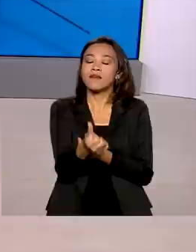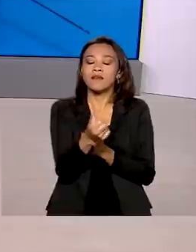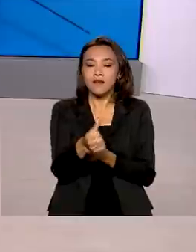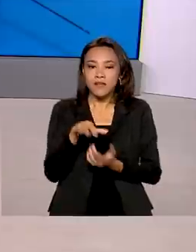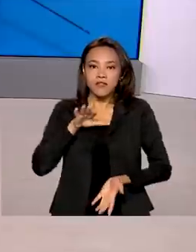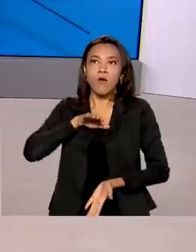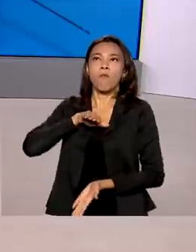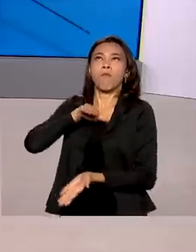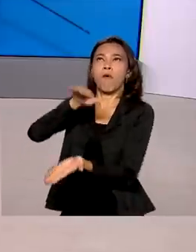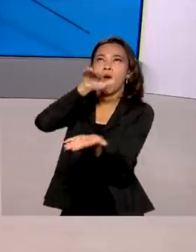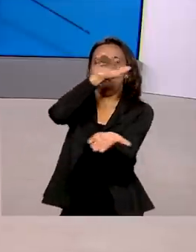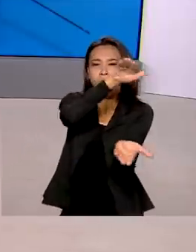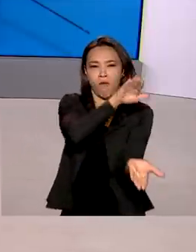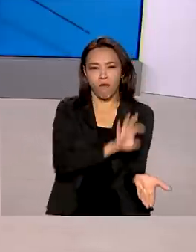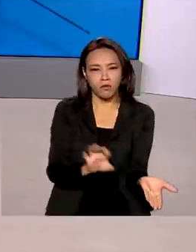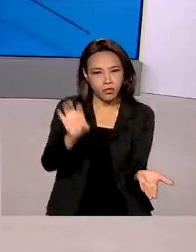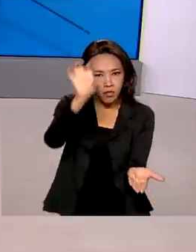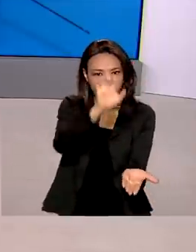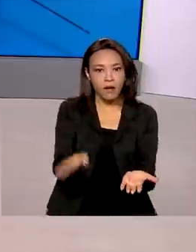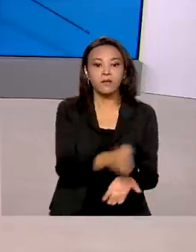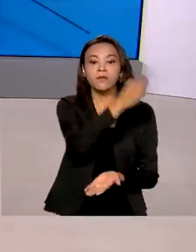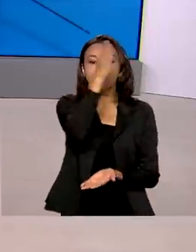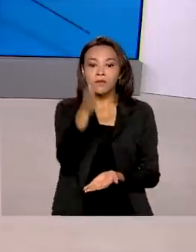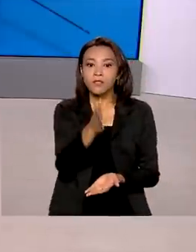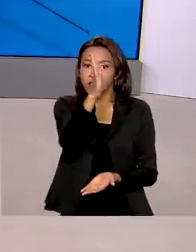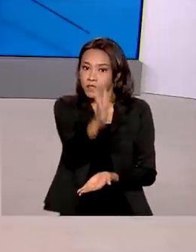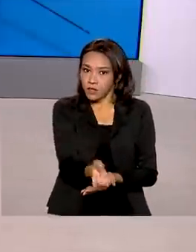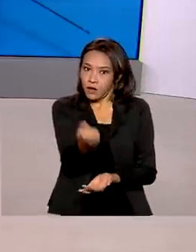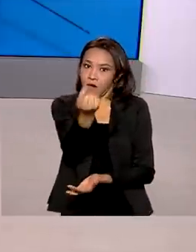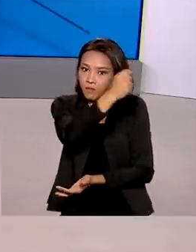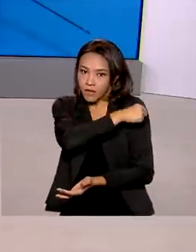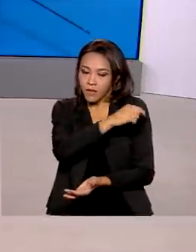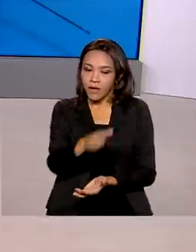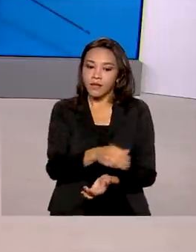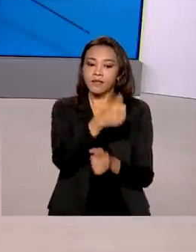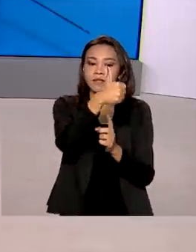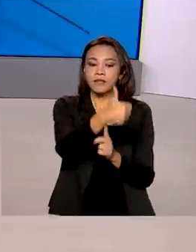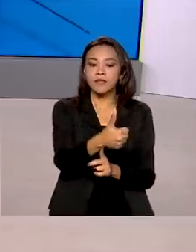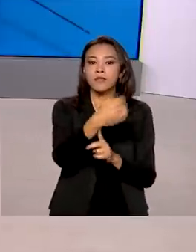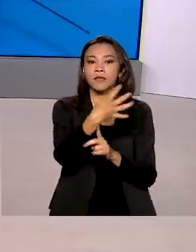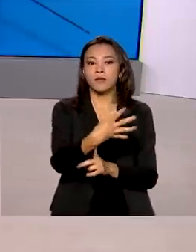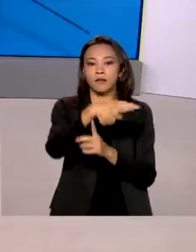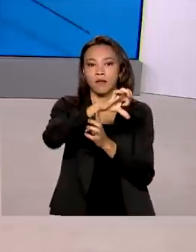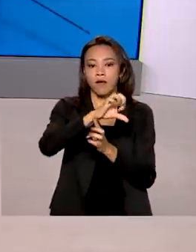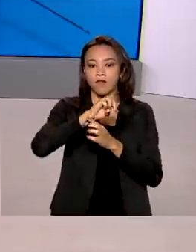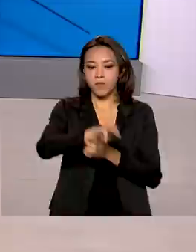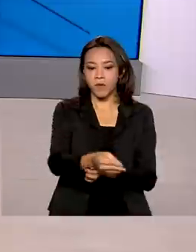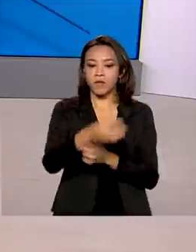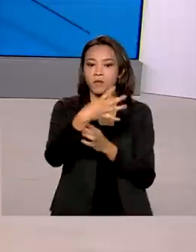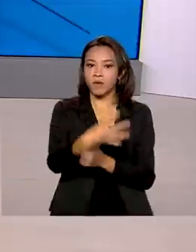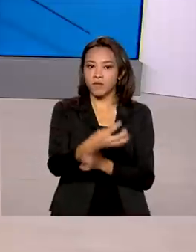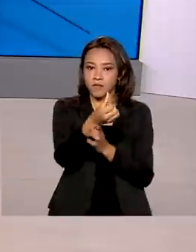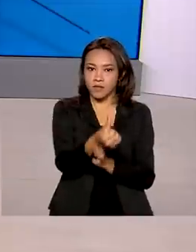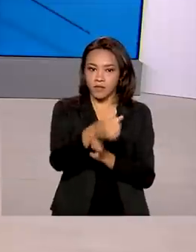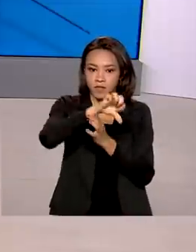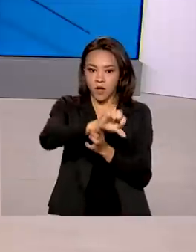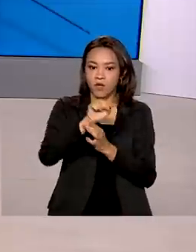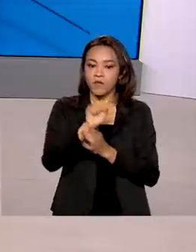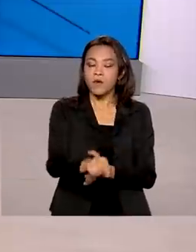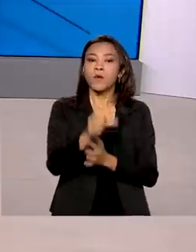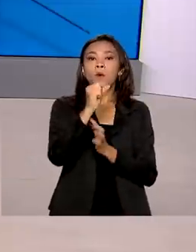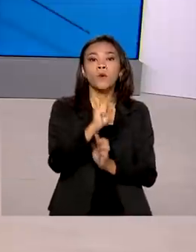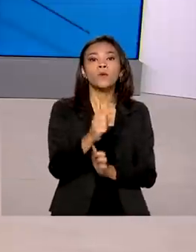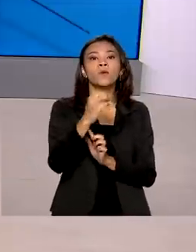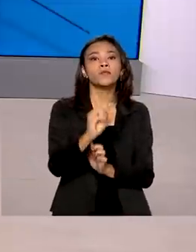para todos os estados. As doses aplicadas já são 149 milhões 469 mil